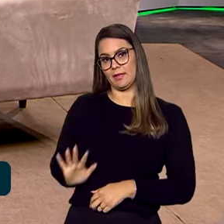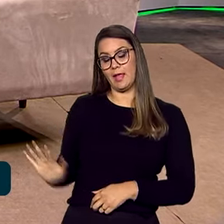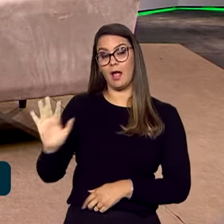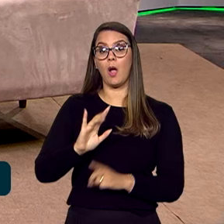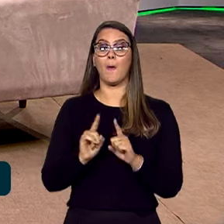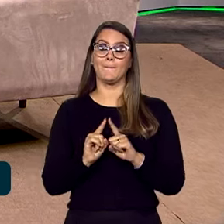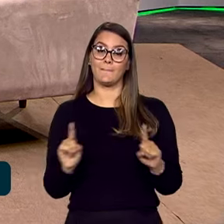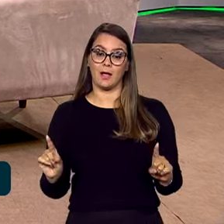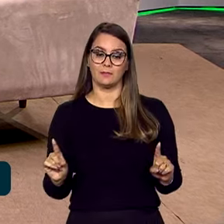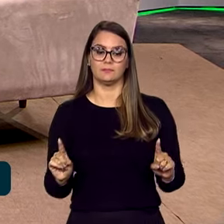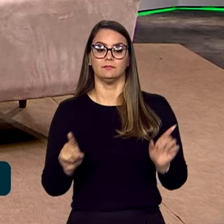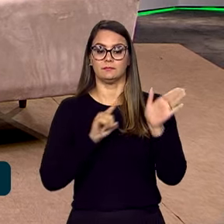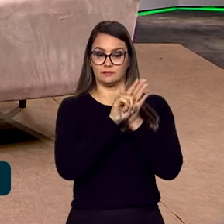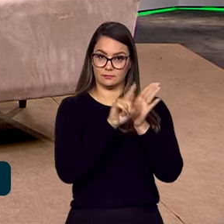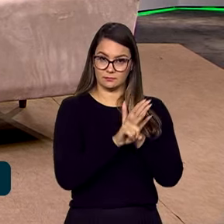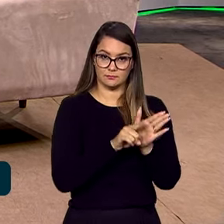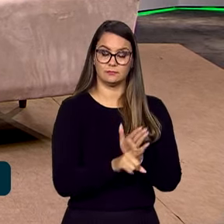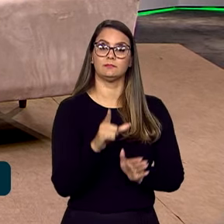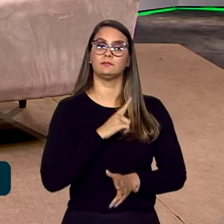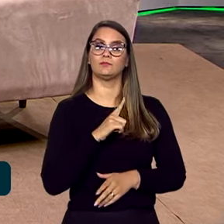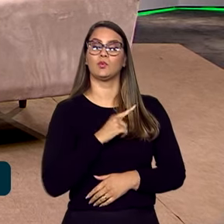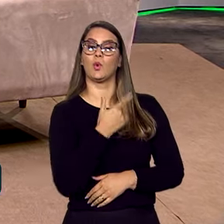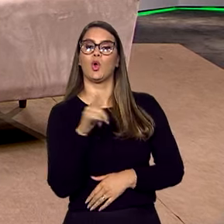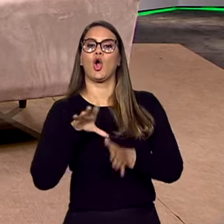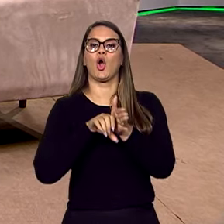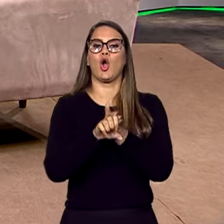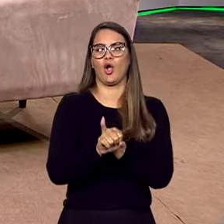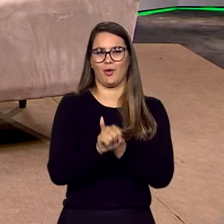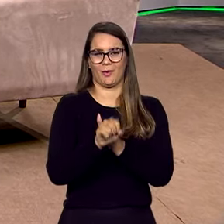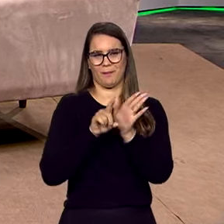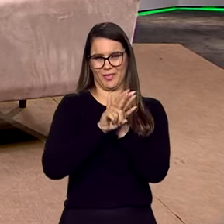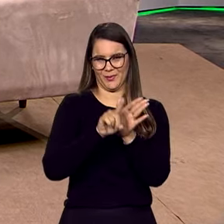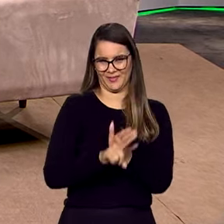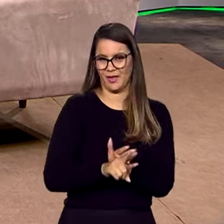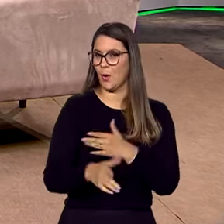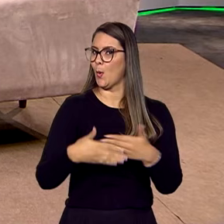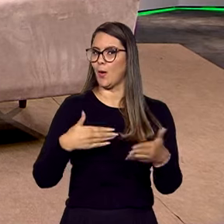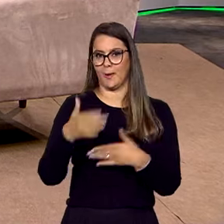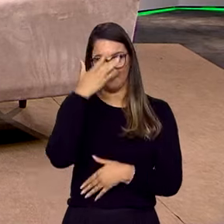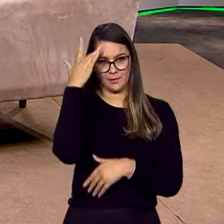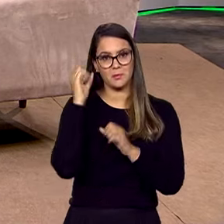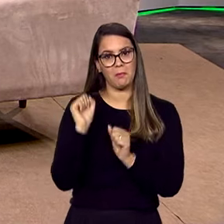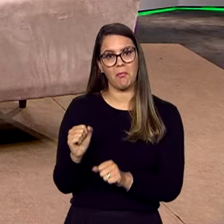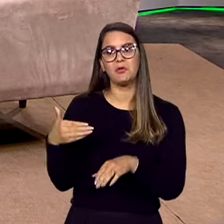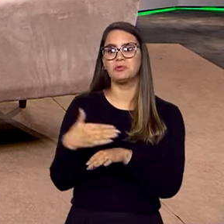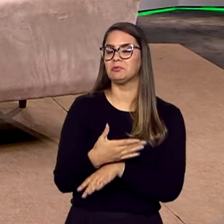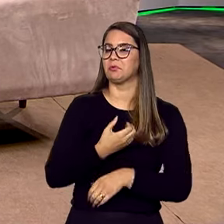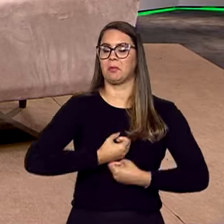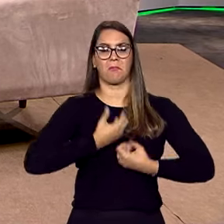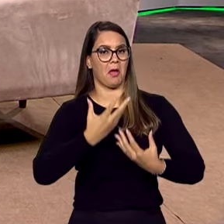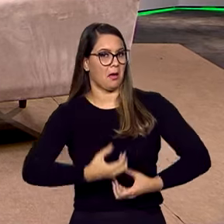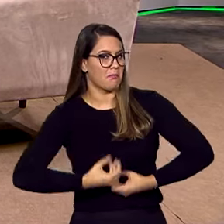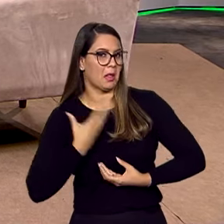E o questionário está num Google Forms. Qualquer pessoa pode entrar e dizer o que pensa,